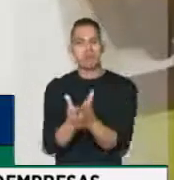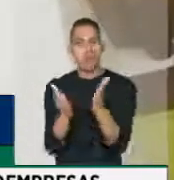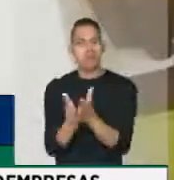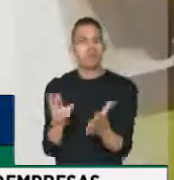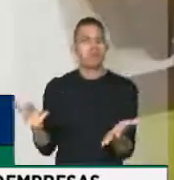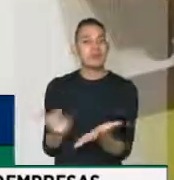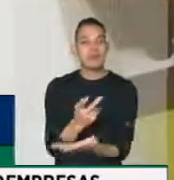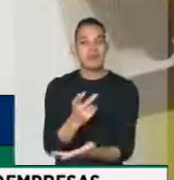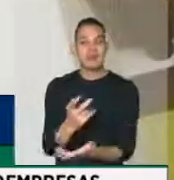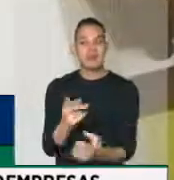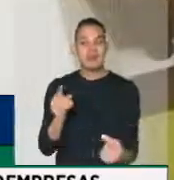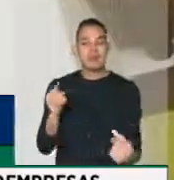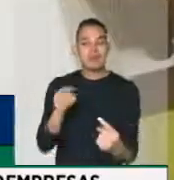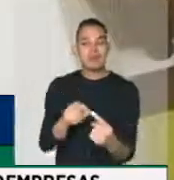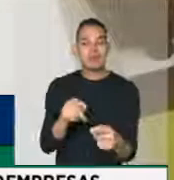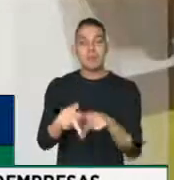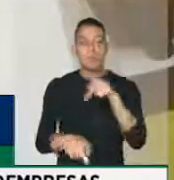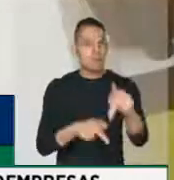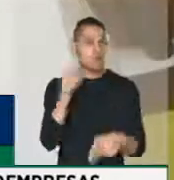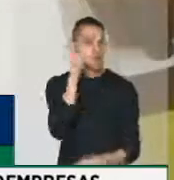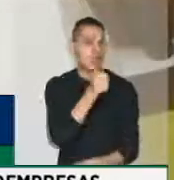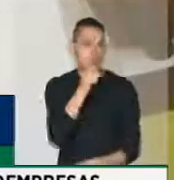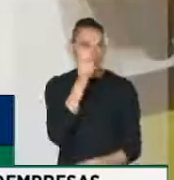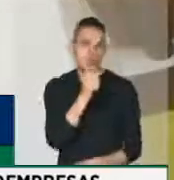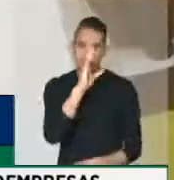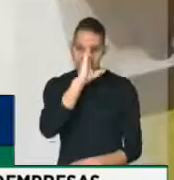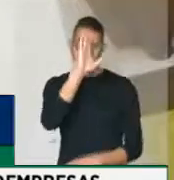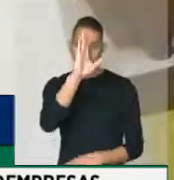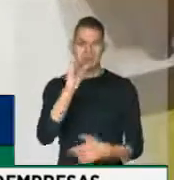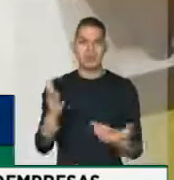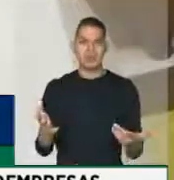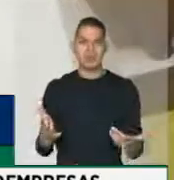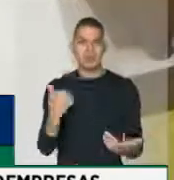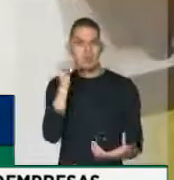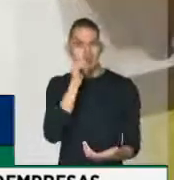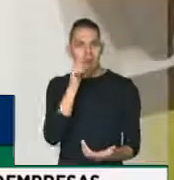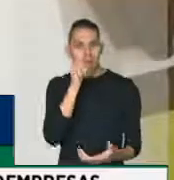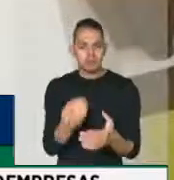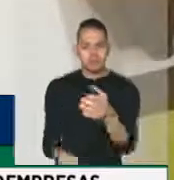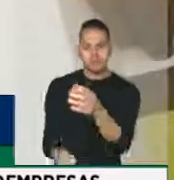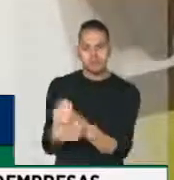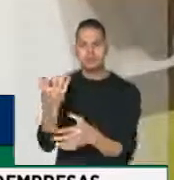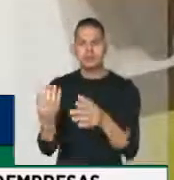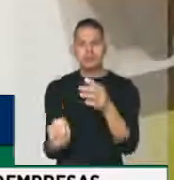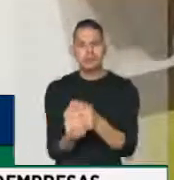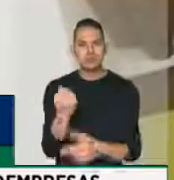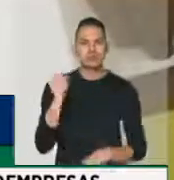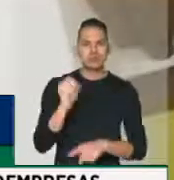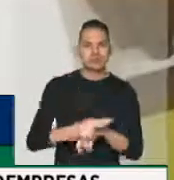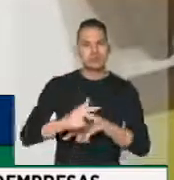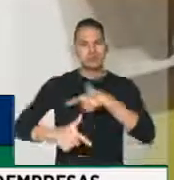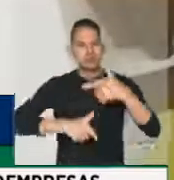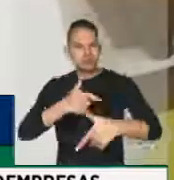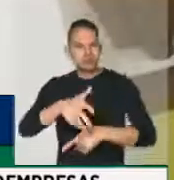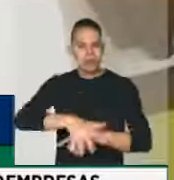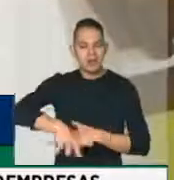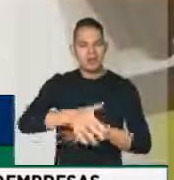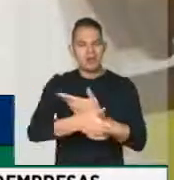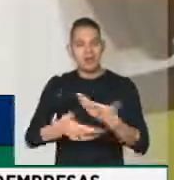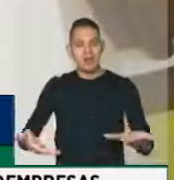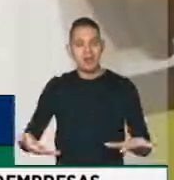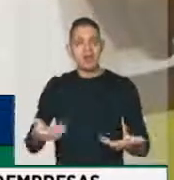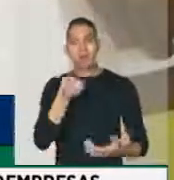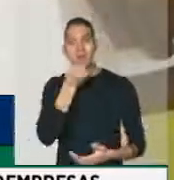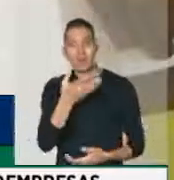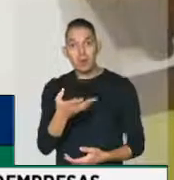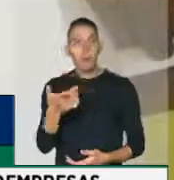atingindo fundamentalmente uma população de mulheres, inclusive, que são produtores de geração de emprego nessas áreas. Então, que bom que